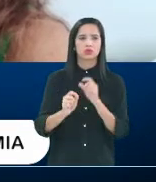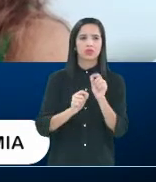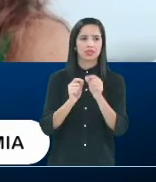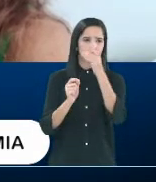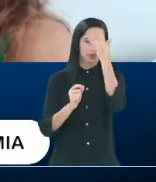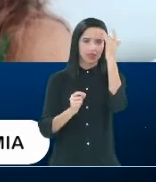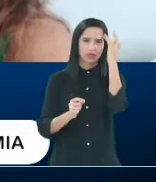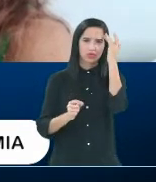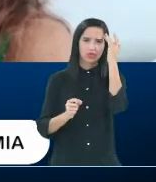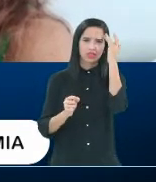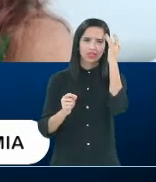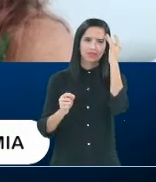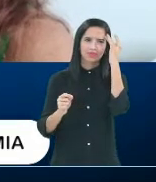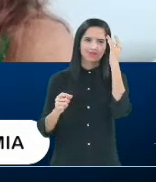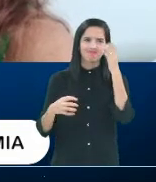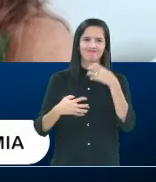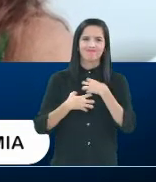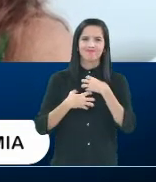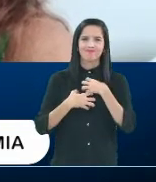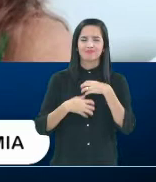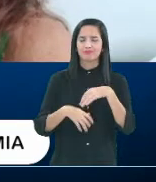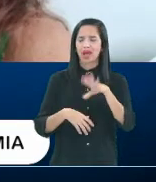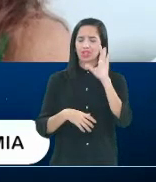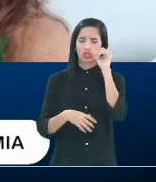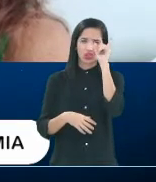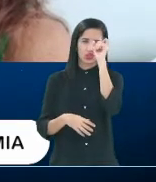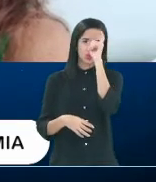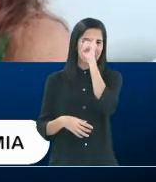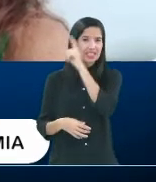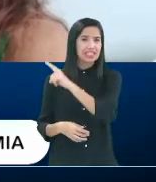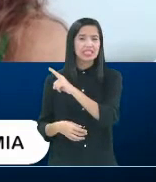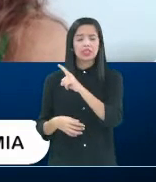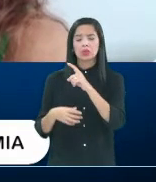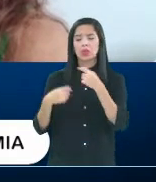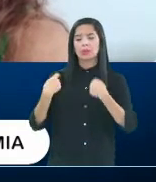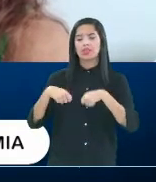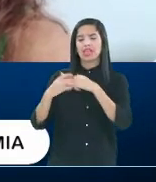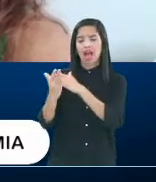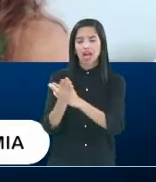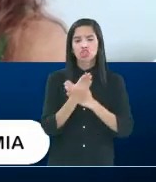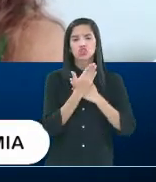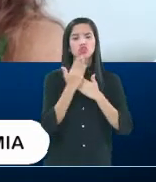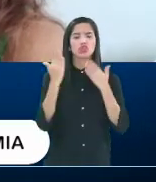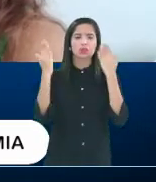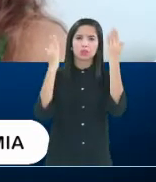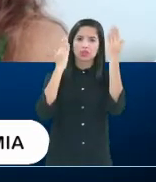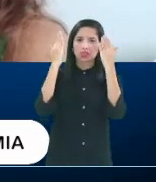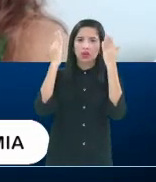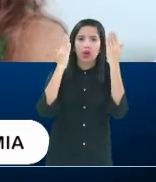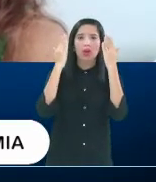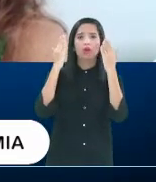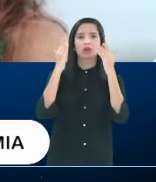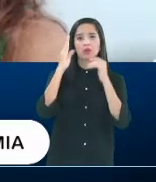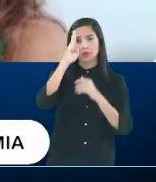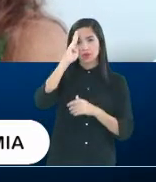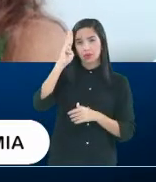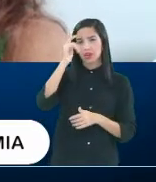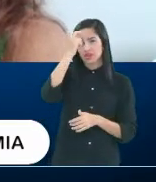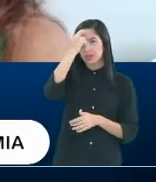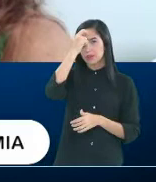estão encontrando maior dificuldade no caso desse trabalho com a mente, principalmente?